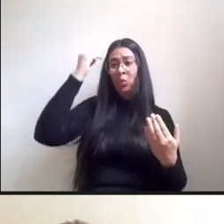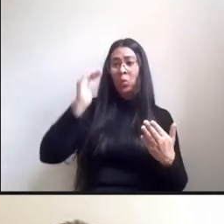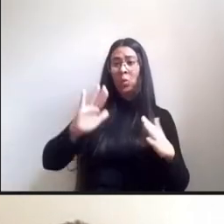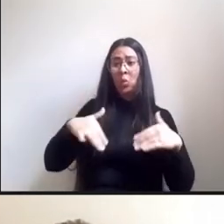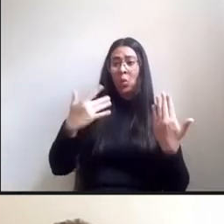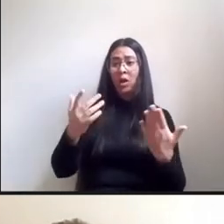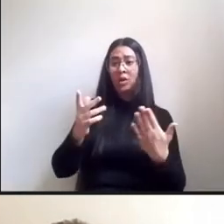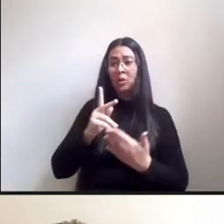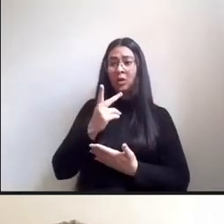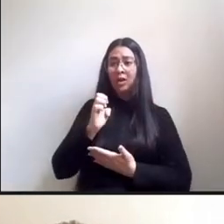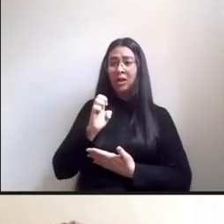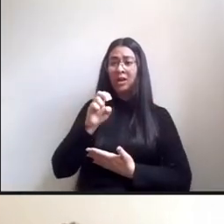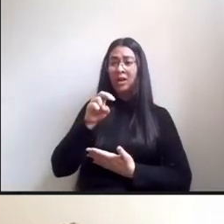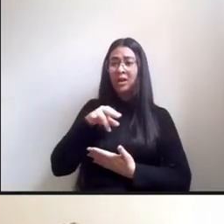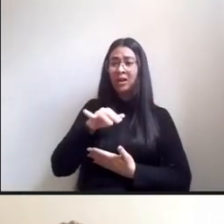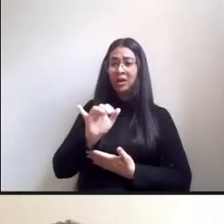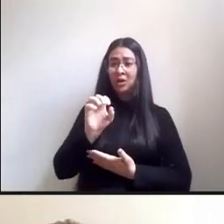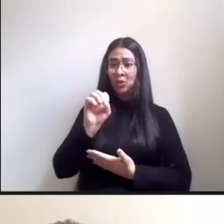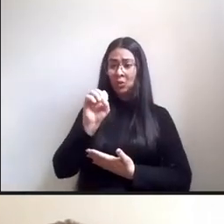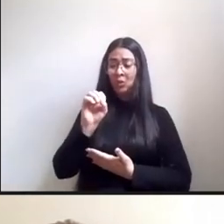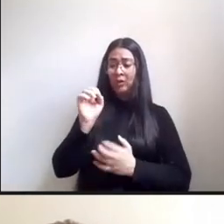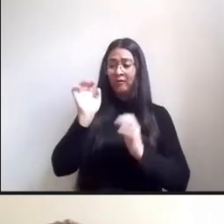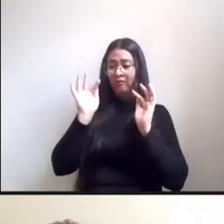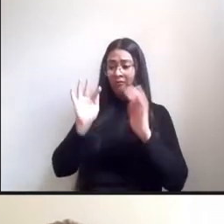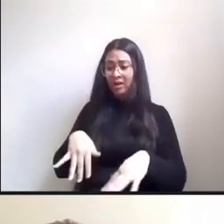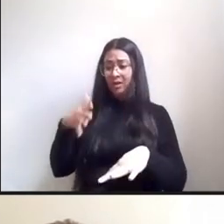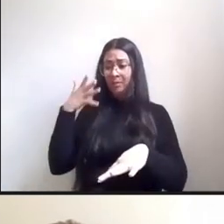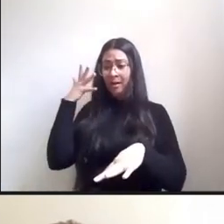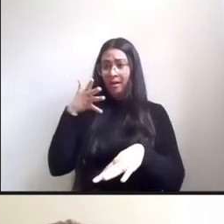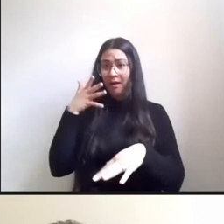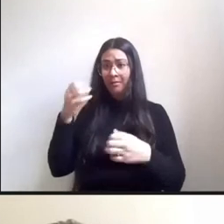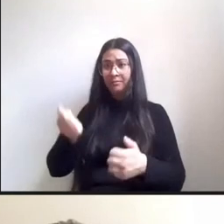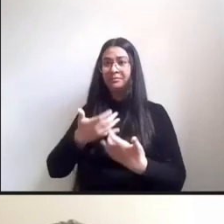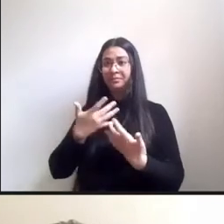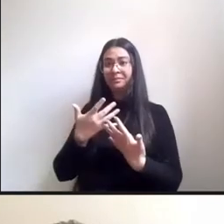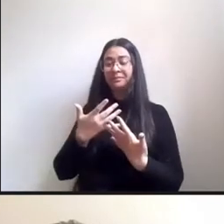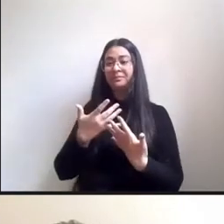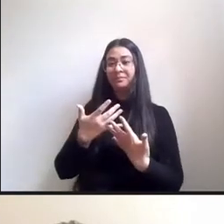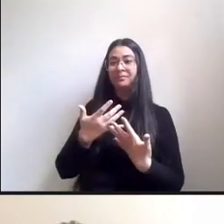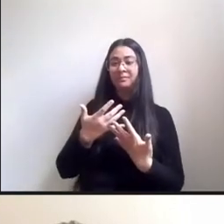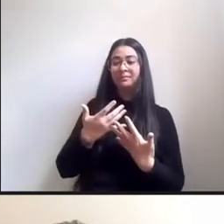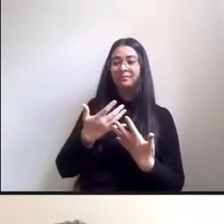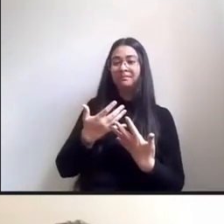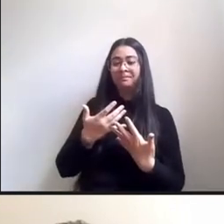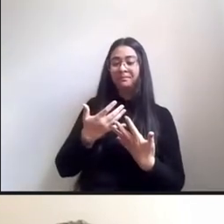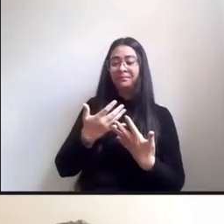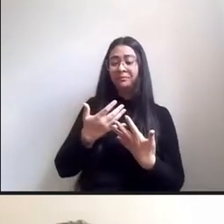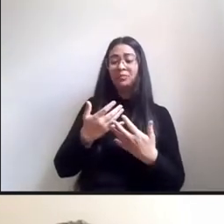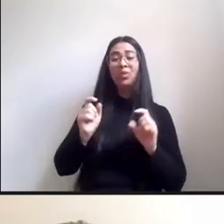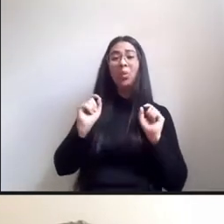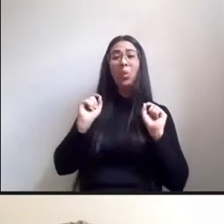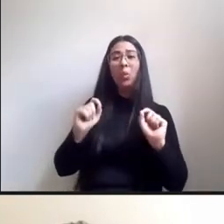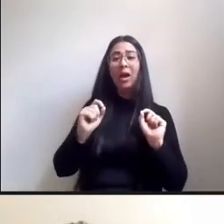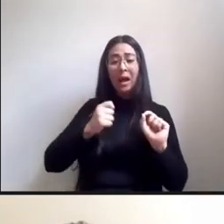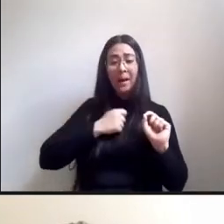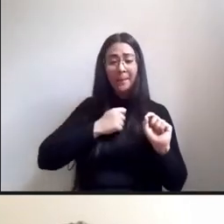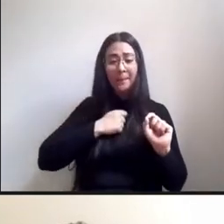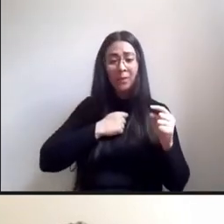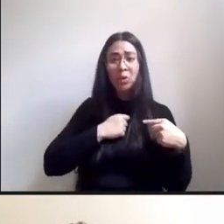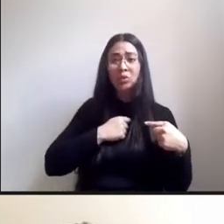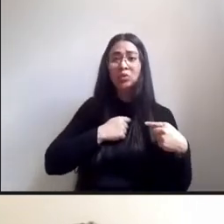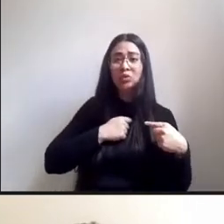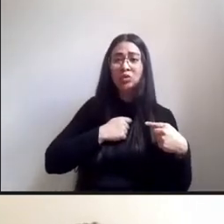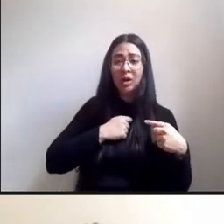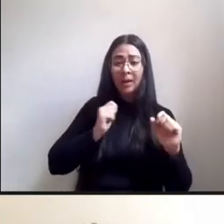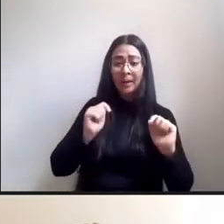a fala dele é uma questão muito parecida com isso em que medida a antropologia tem se permitido interpelar